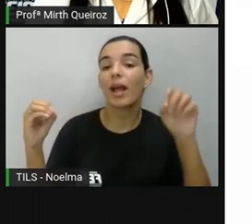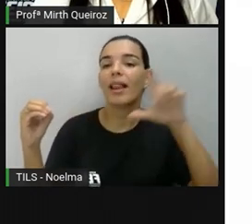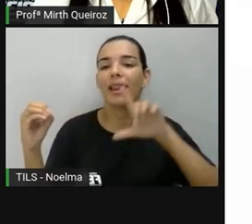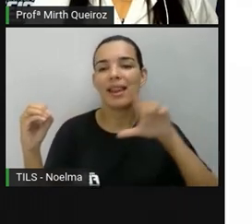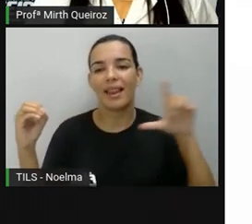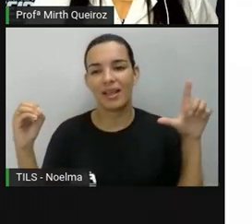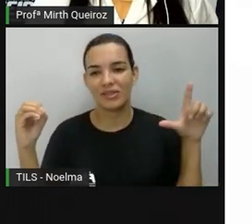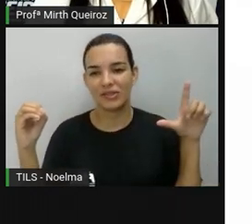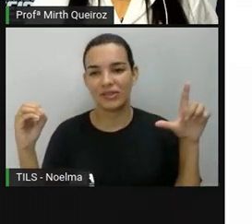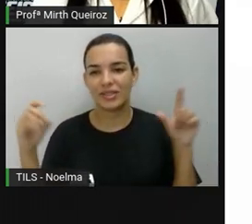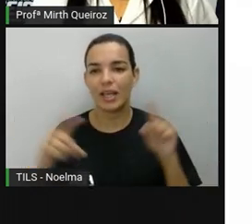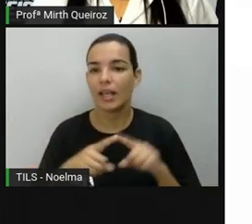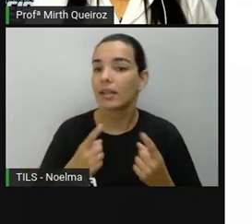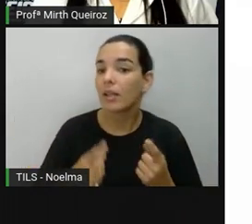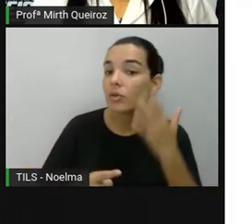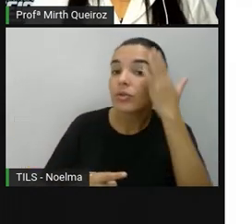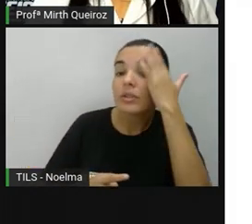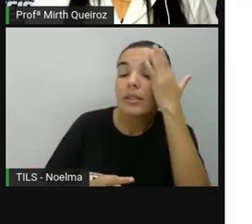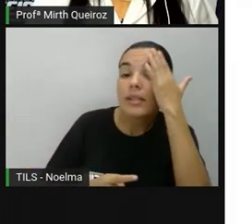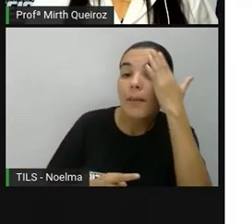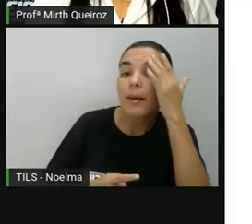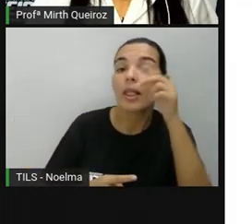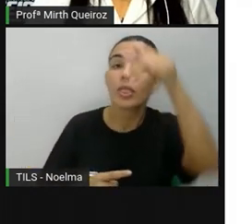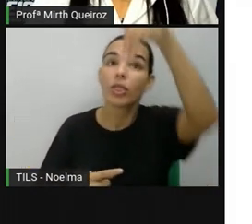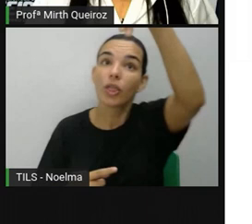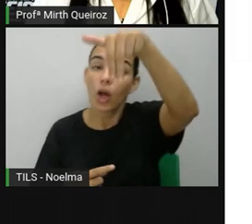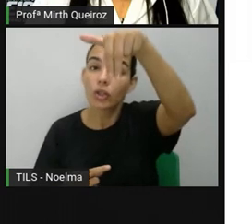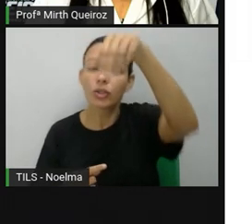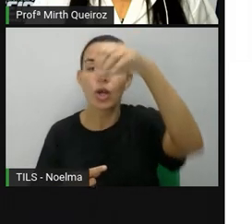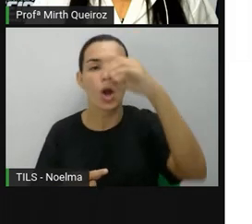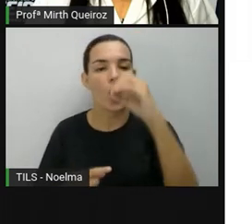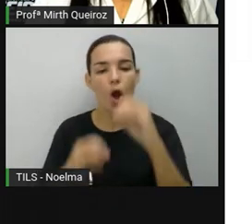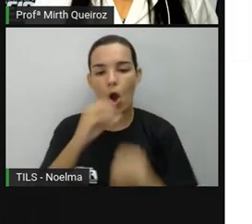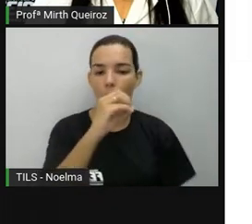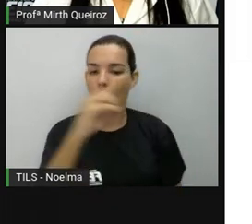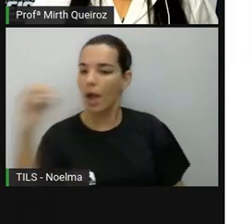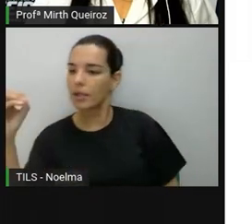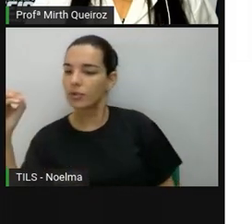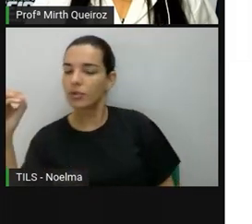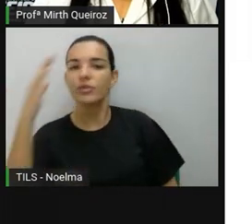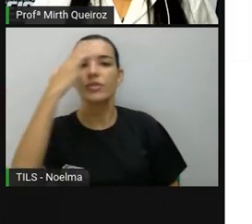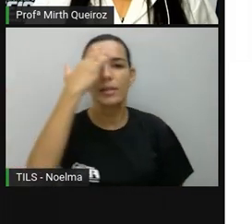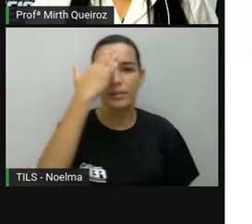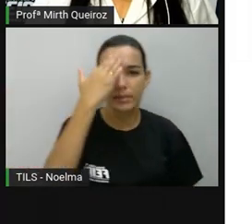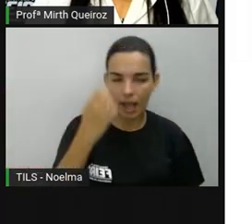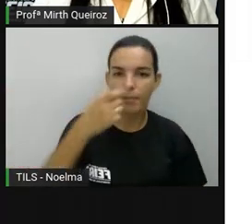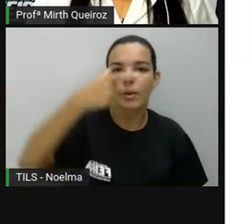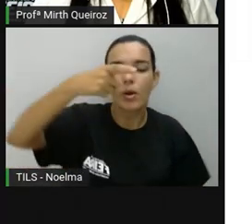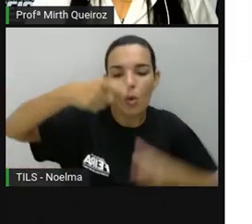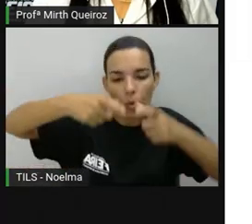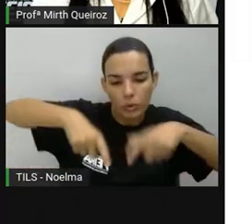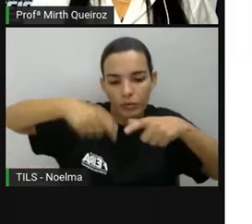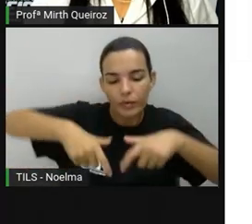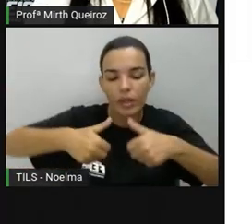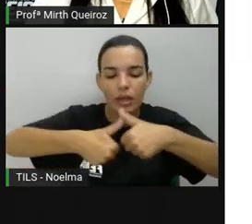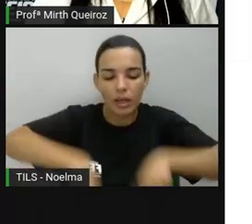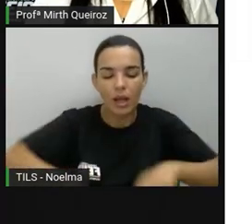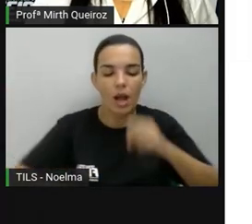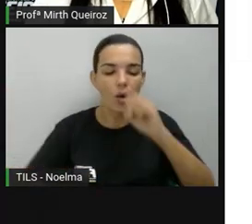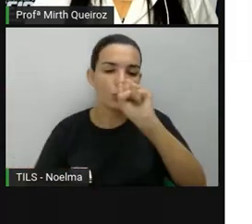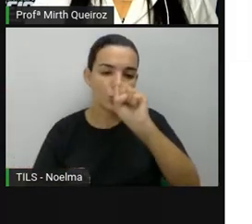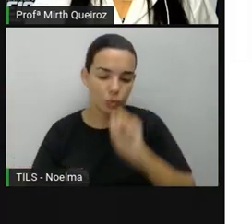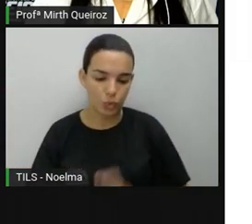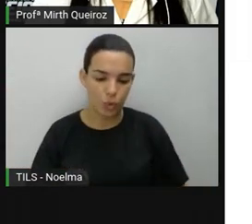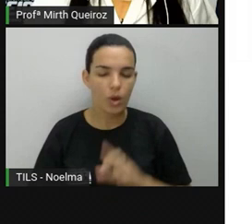leste, certo? Então, se tiver norte e oeste, a gente já consegue identificar onde ficariam aí o sul e